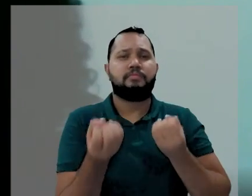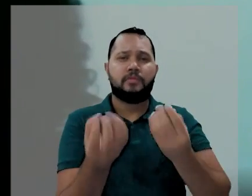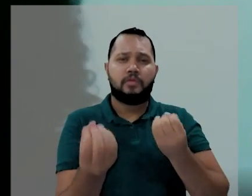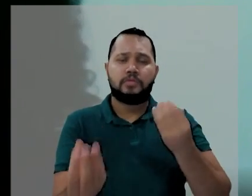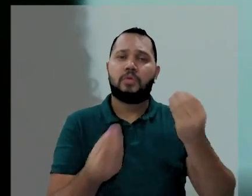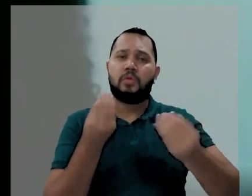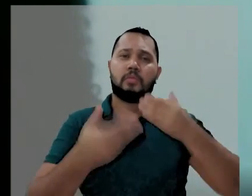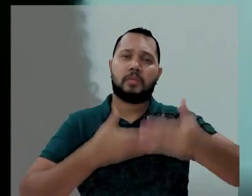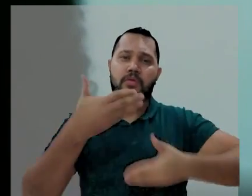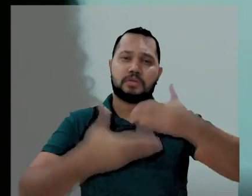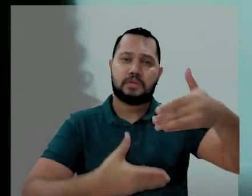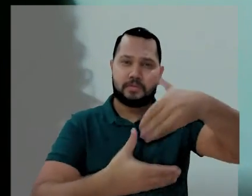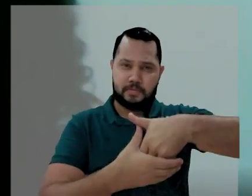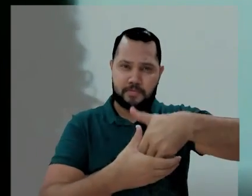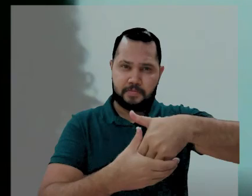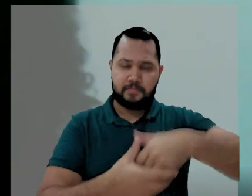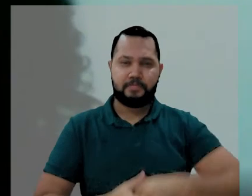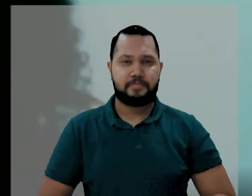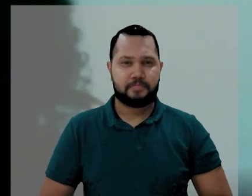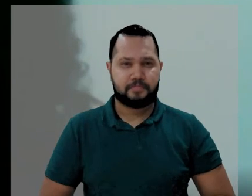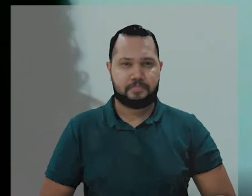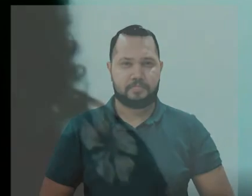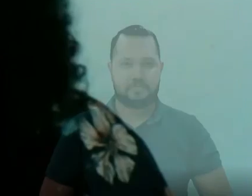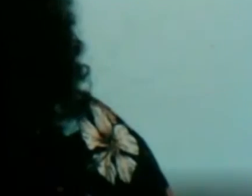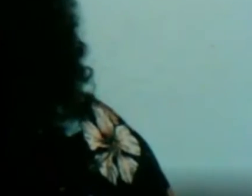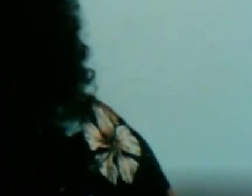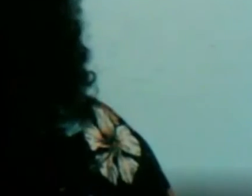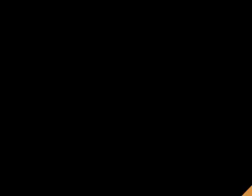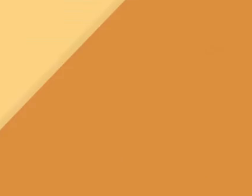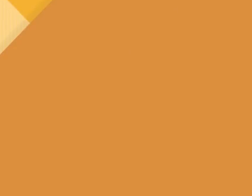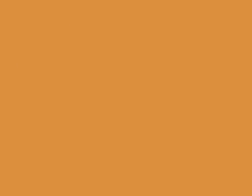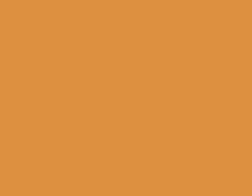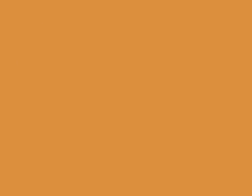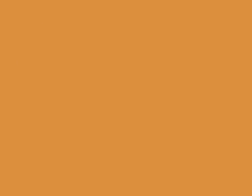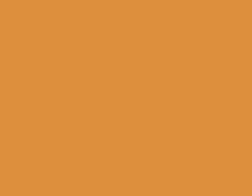tem informações e orientações sobre o processo.